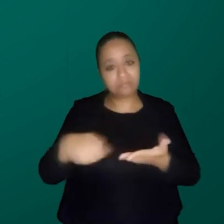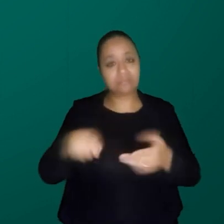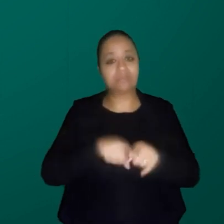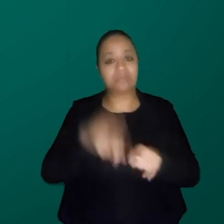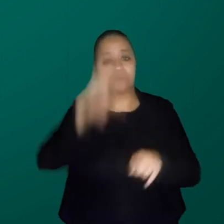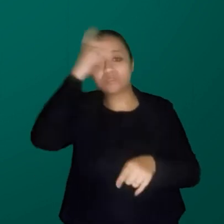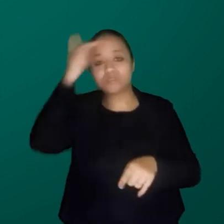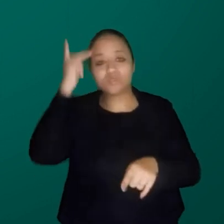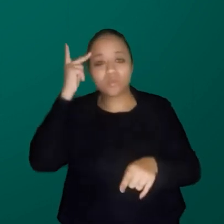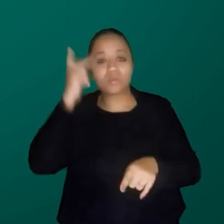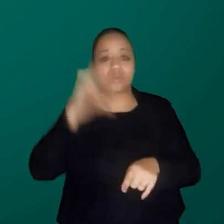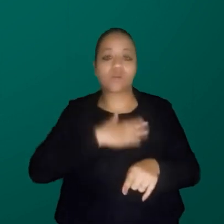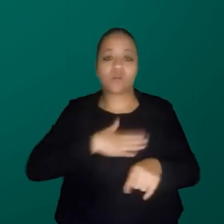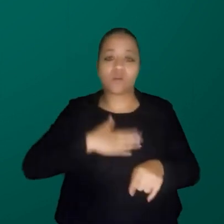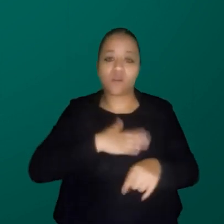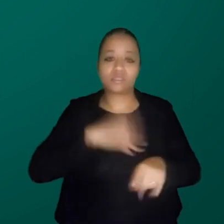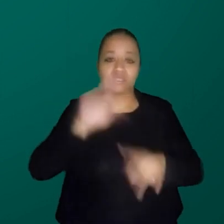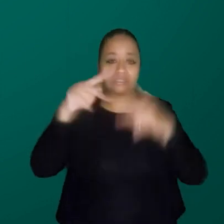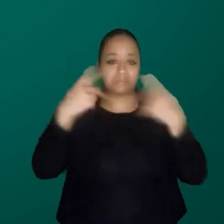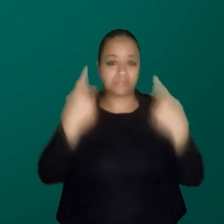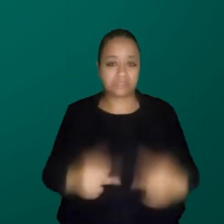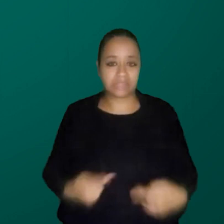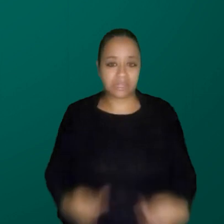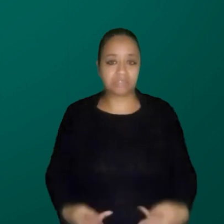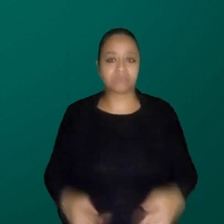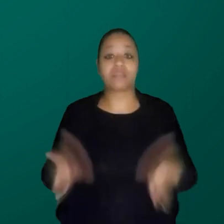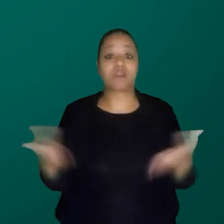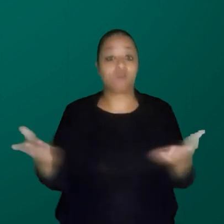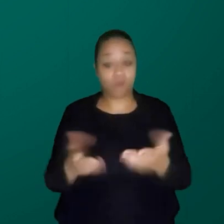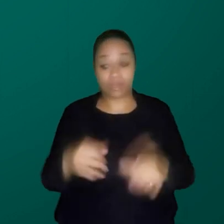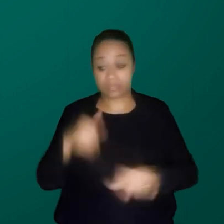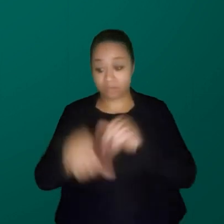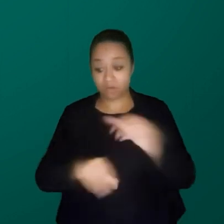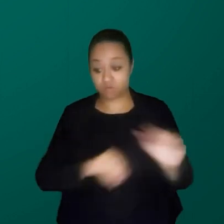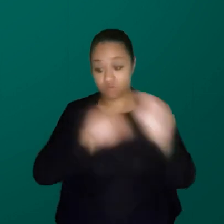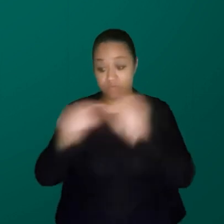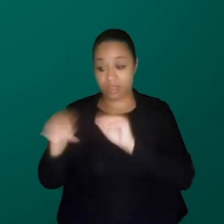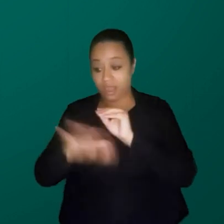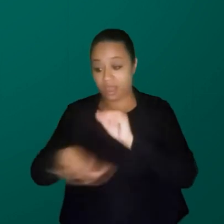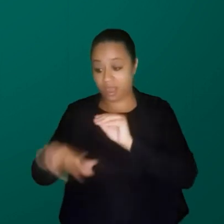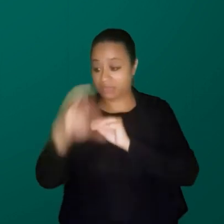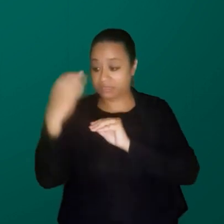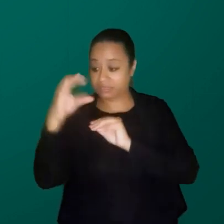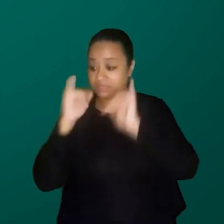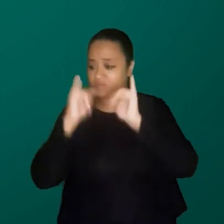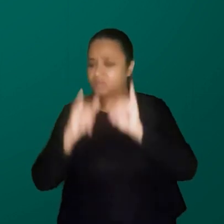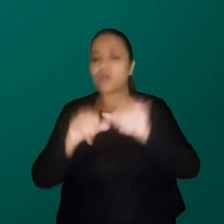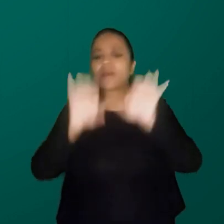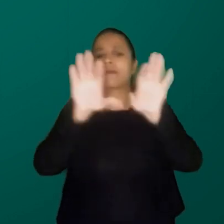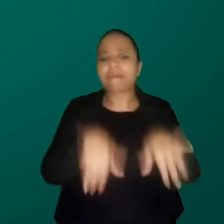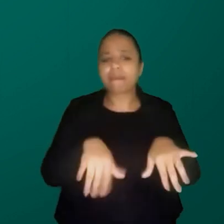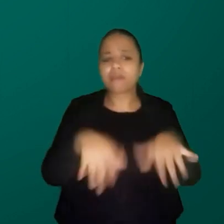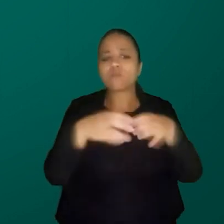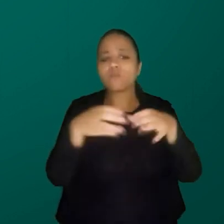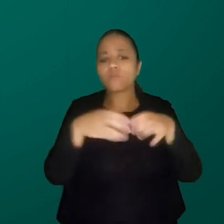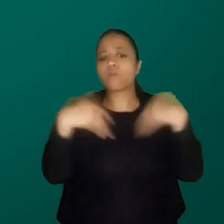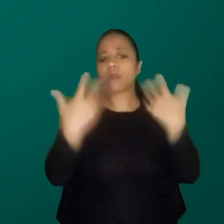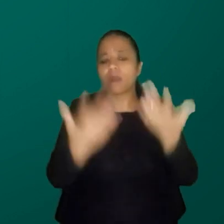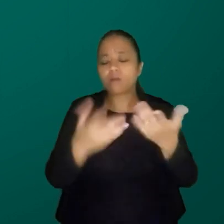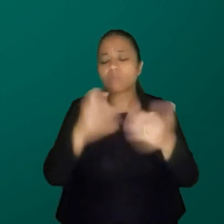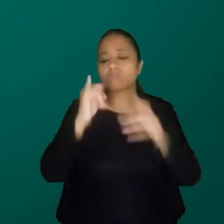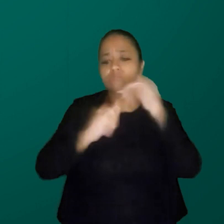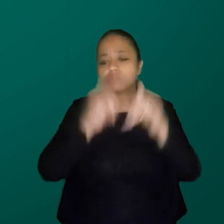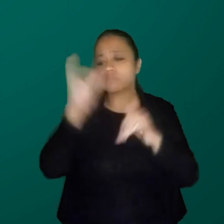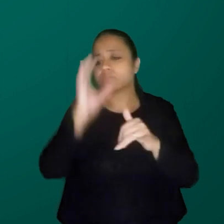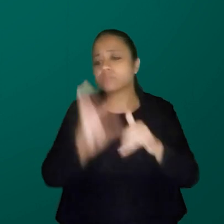pessoa mais das humanidades. E aí, hoje, trabalhando nessa área, é quando você vai ver quem está fazendo divulgação científica no Brasil, entre aspas,